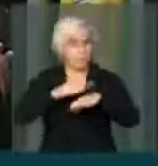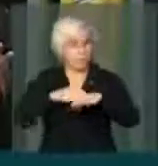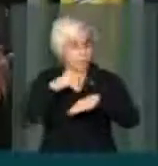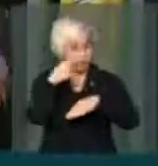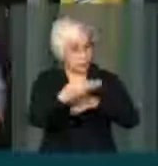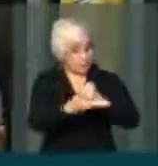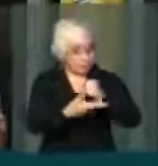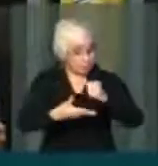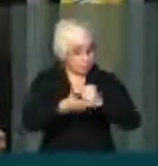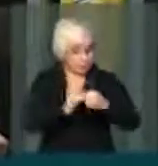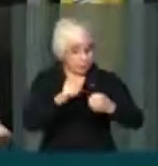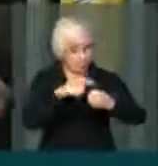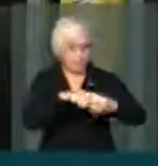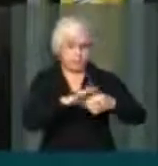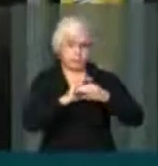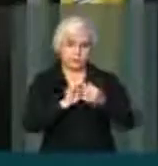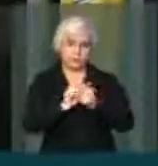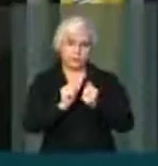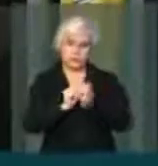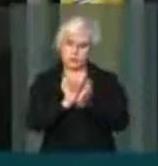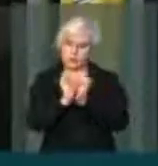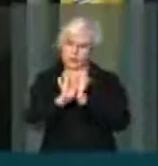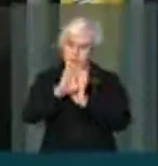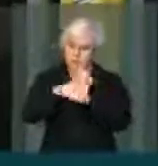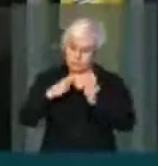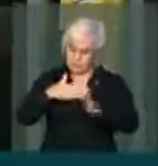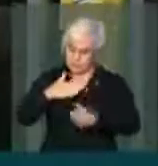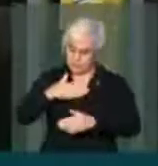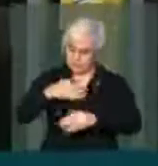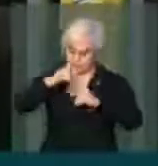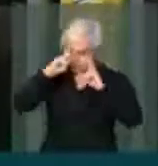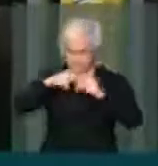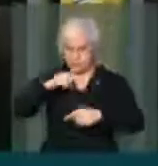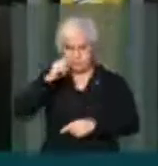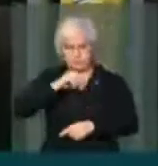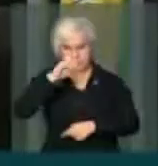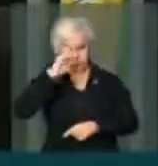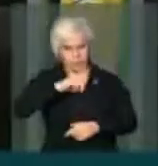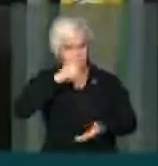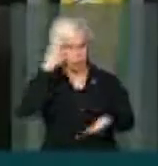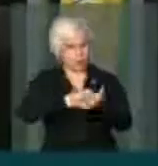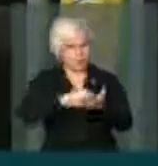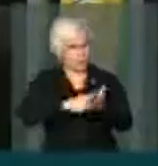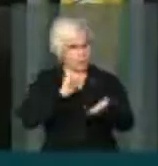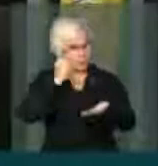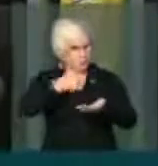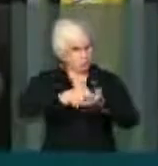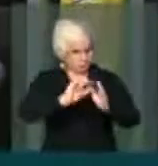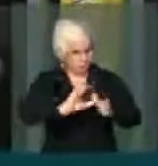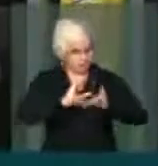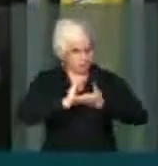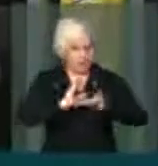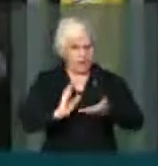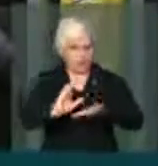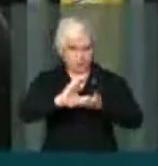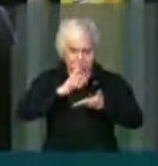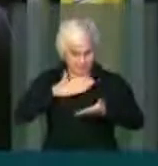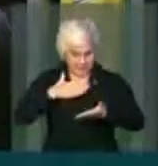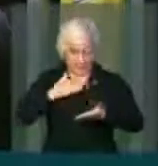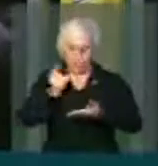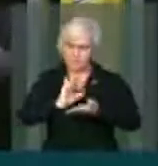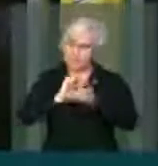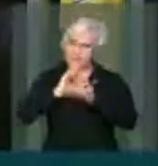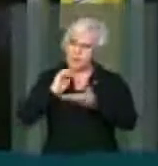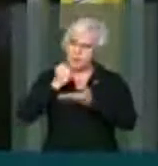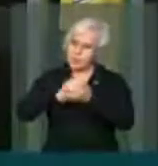base. As emendas que cabem a mim, como parlamentar, a senhora tem a obrigação de pagá-la. De pagá-la não para mim, para os